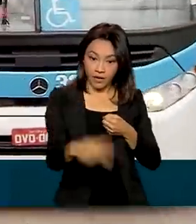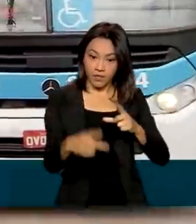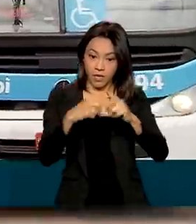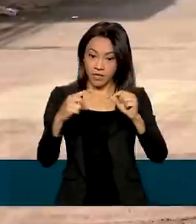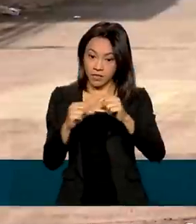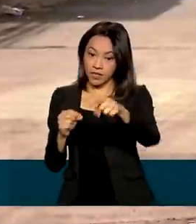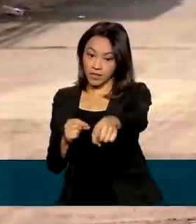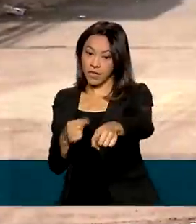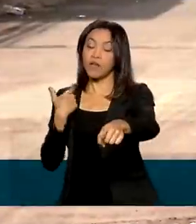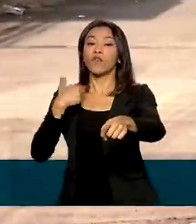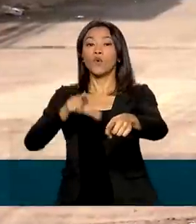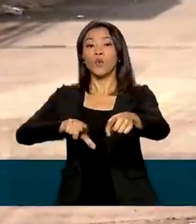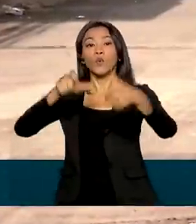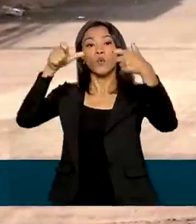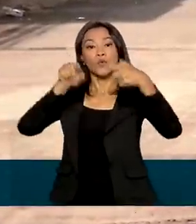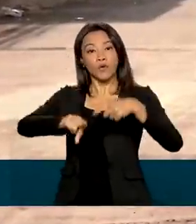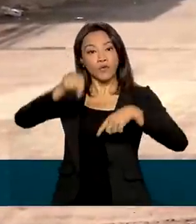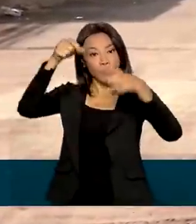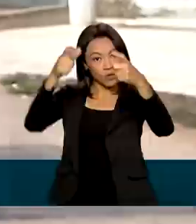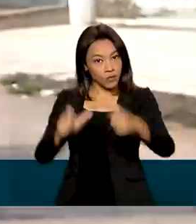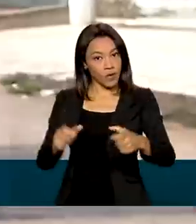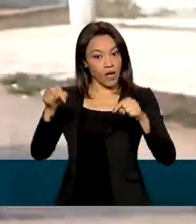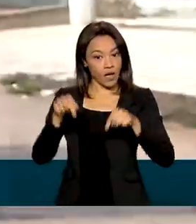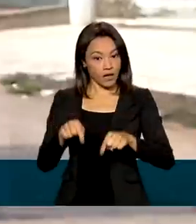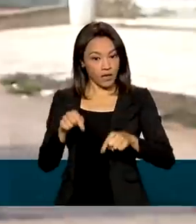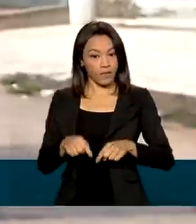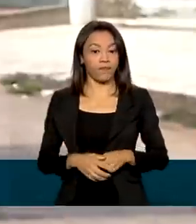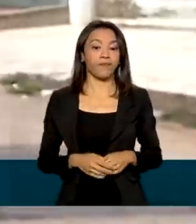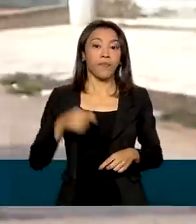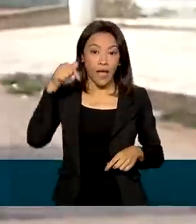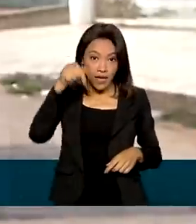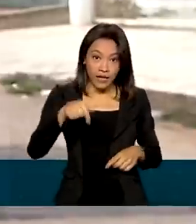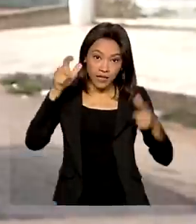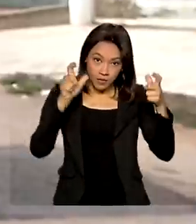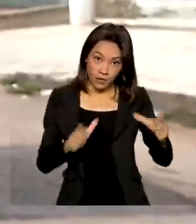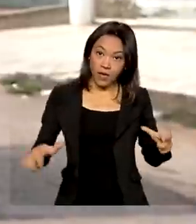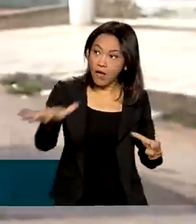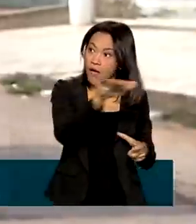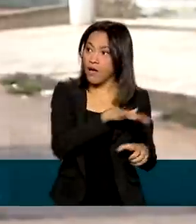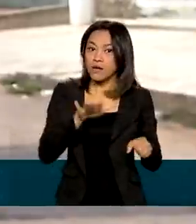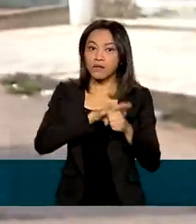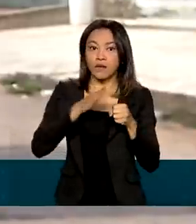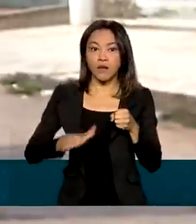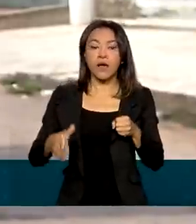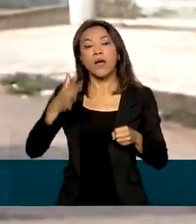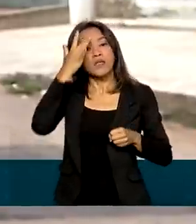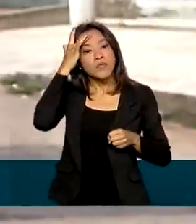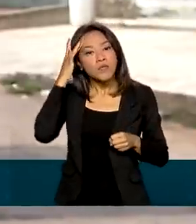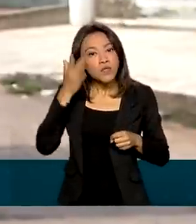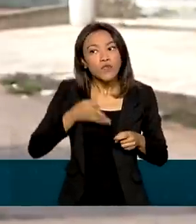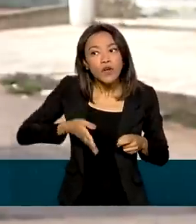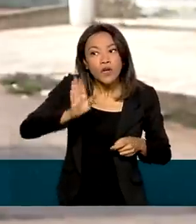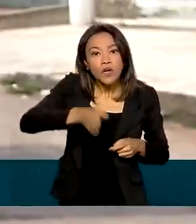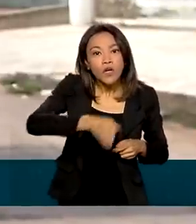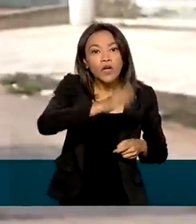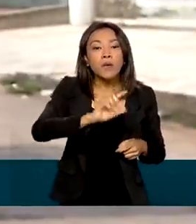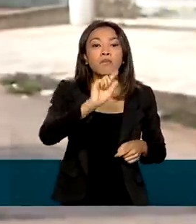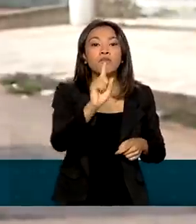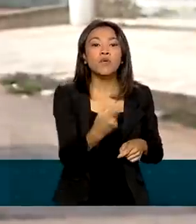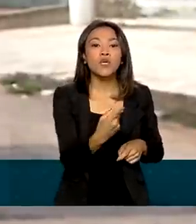Brasília, foi o local escolhido no Distrito Federal. Por aqui, os pesquisadores do IBGE visitaram 1